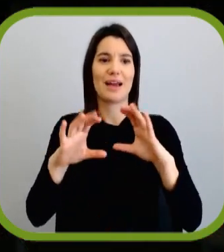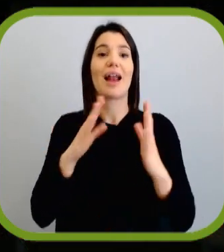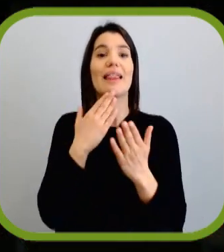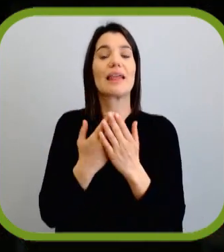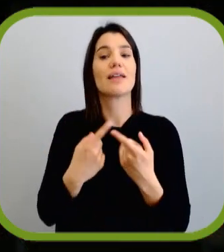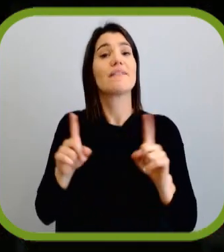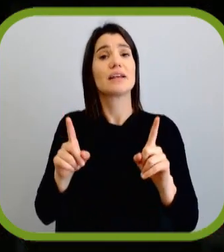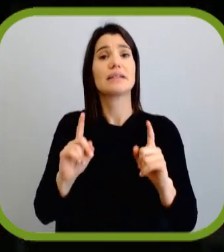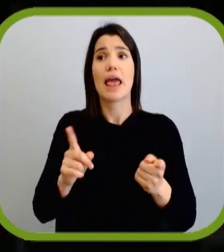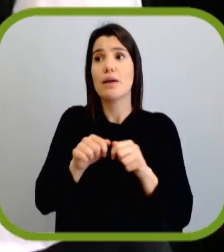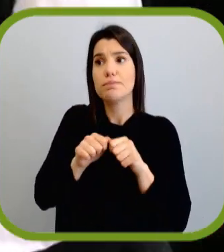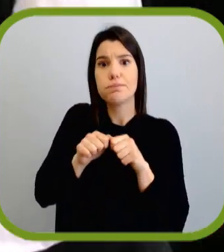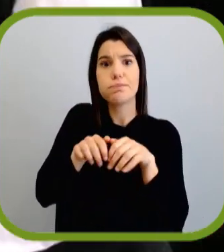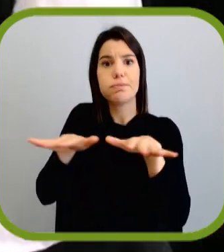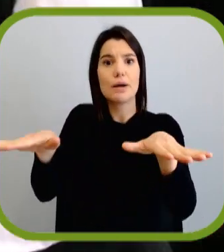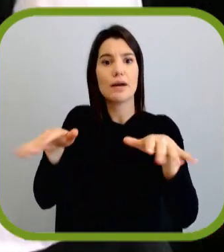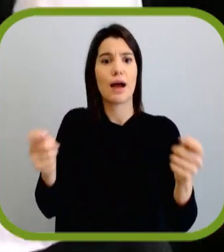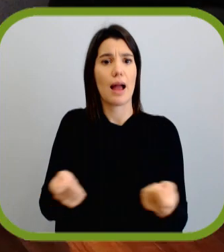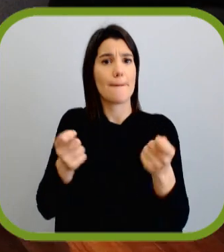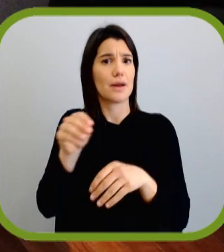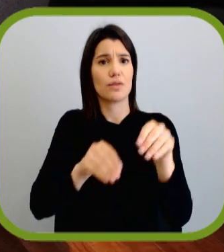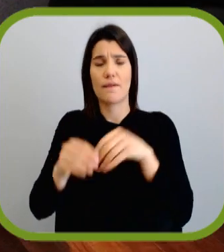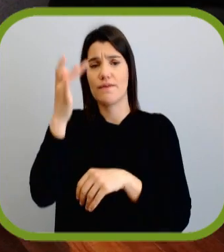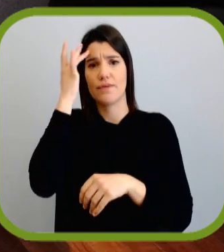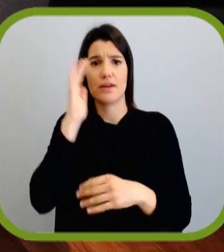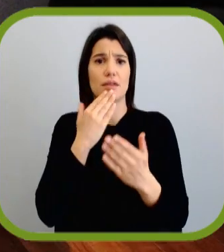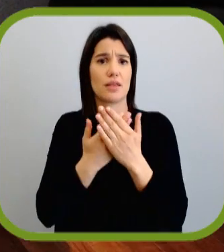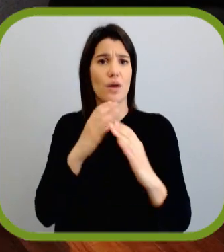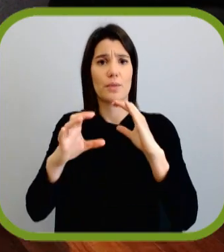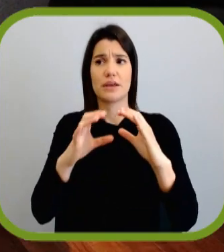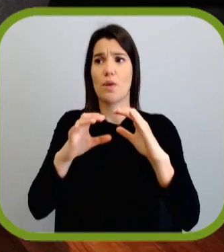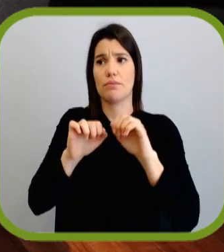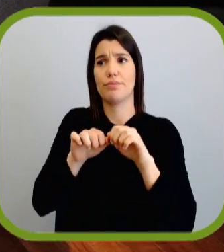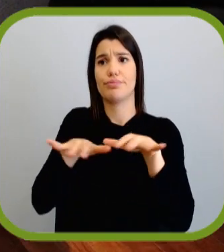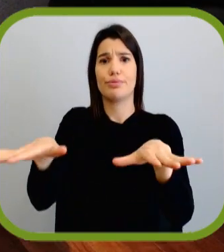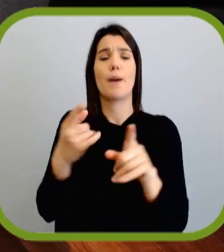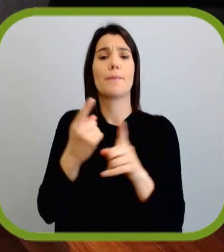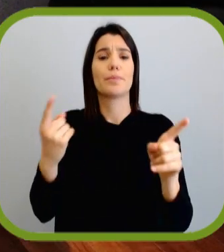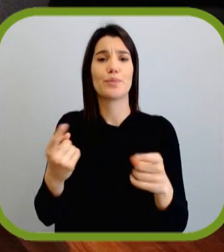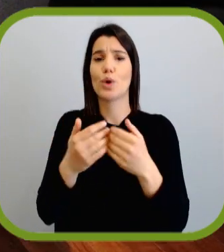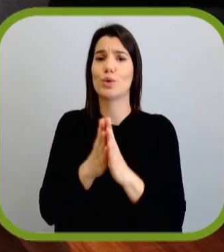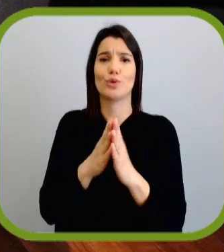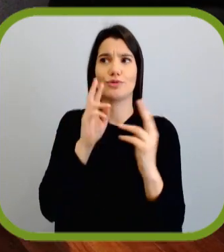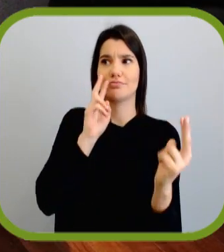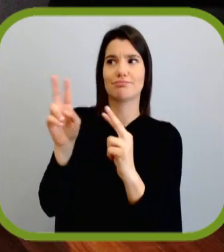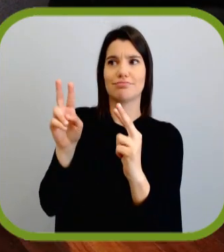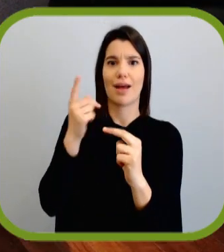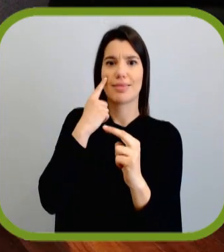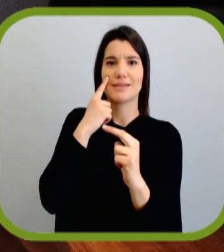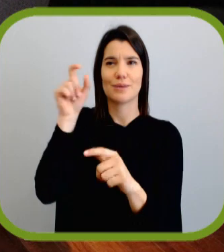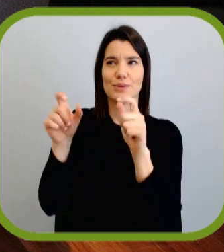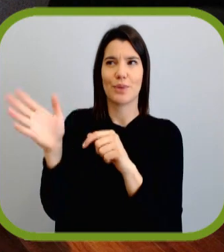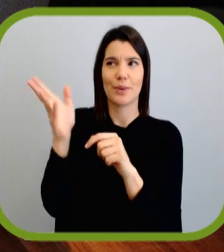comunicar, o que distingue é a propagação. Numa campanha eleitoral é relativamente fácil transformar a comunicação em propagação, porque todos os olhos estão